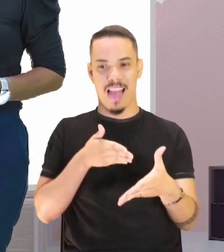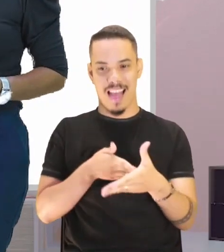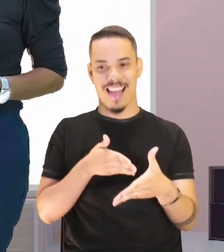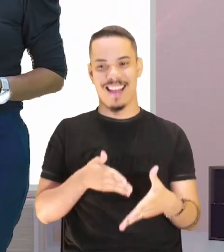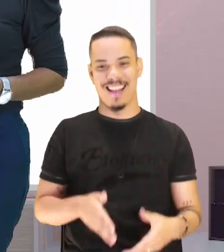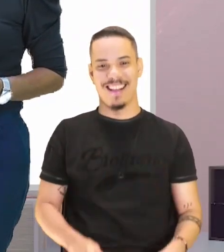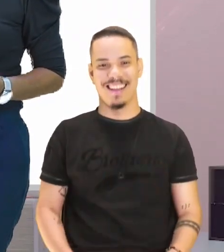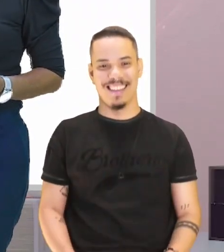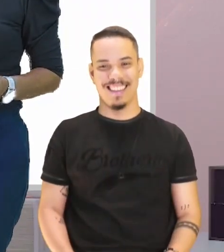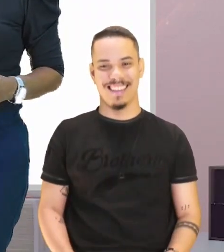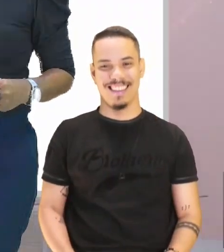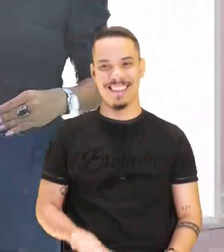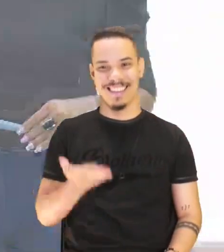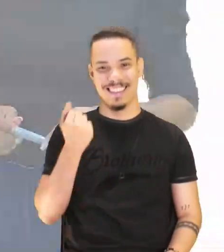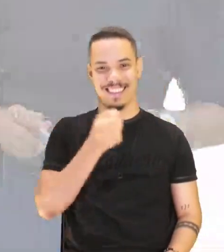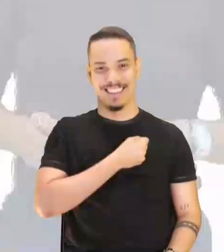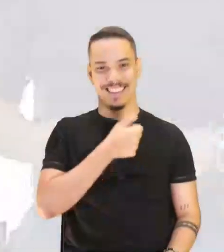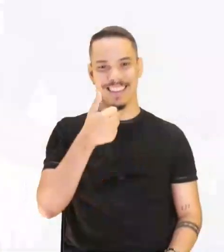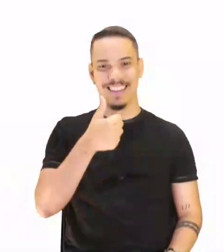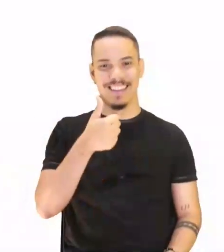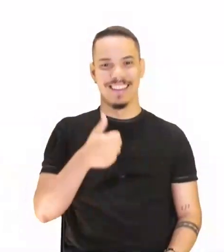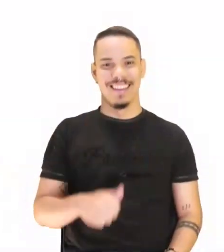meu pai eterno. Vamos lá, questão 1.